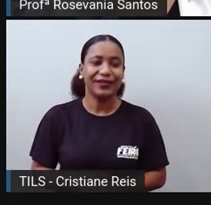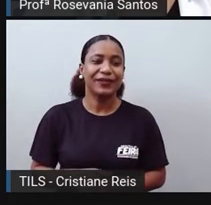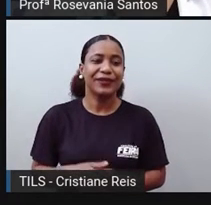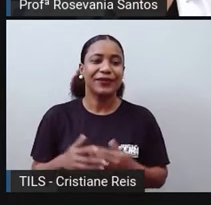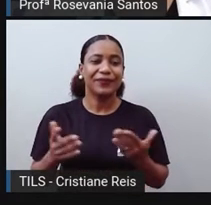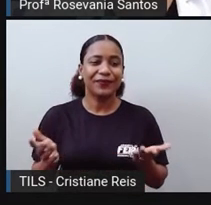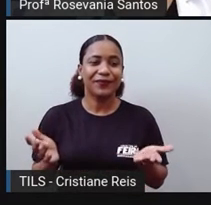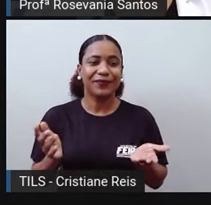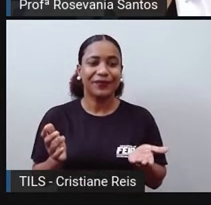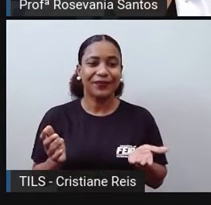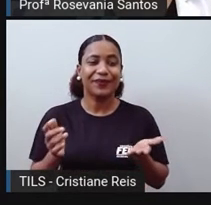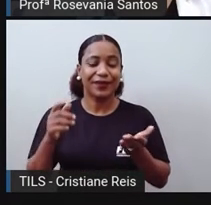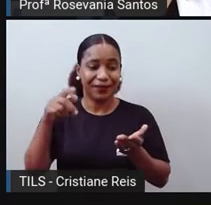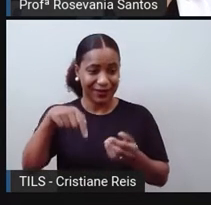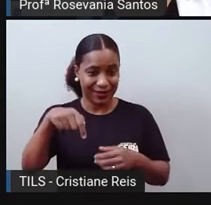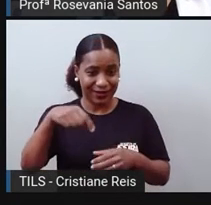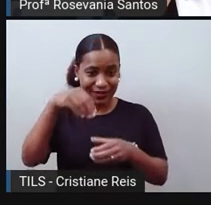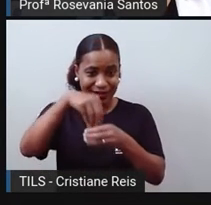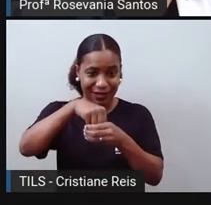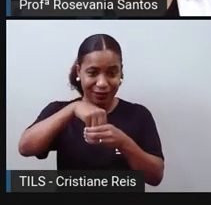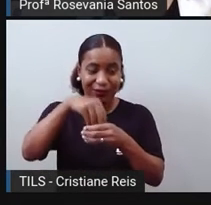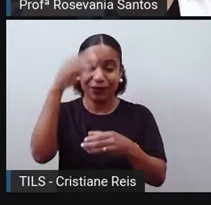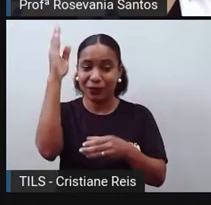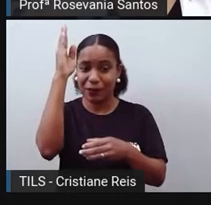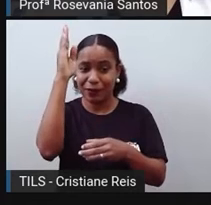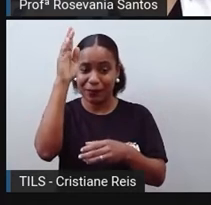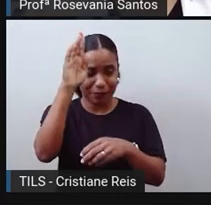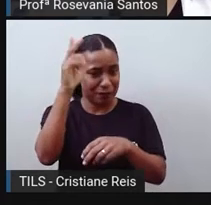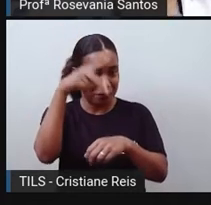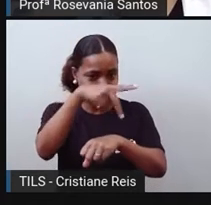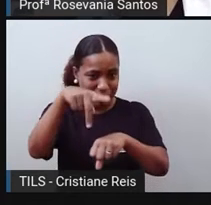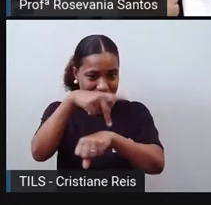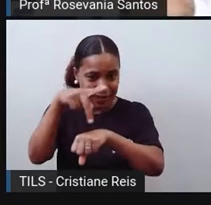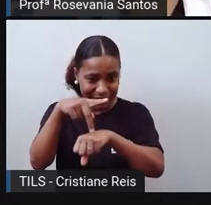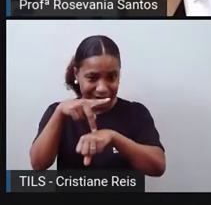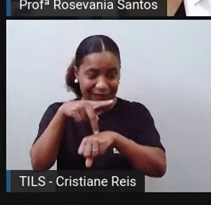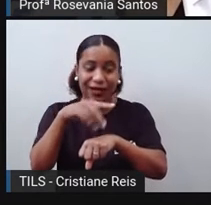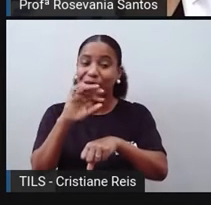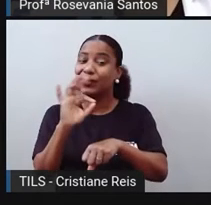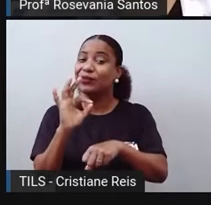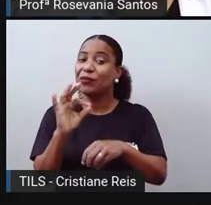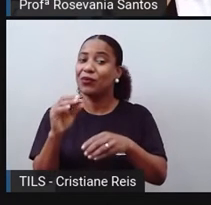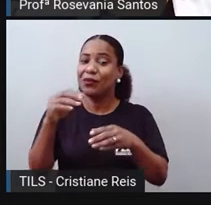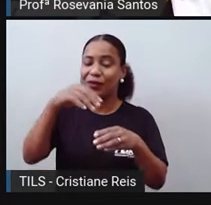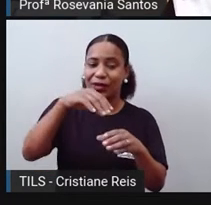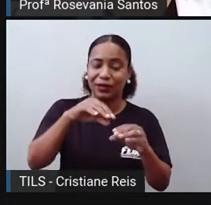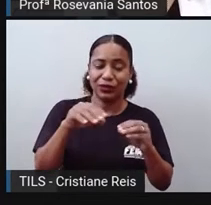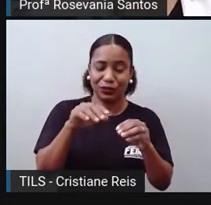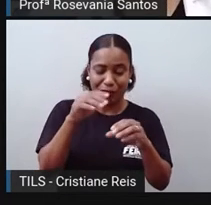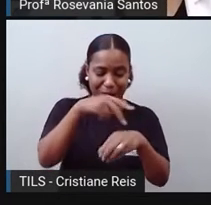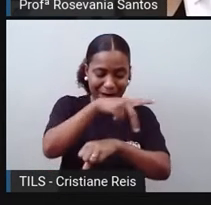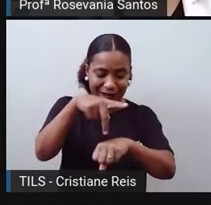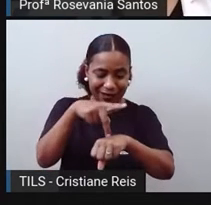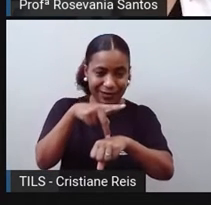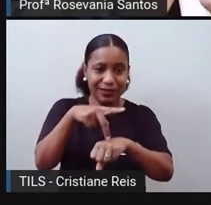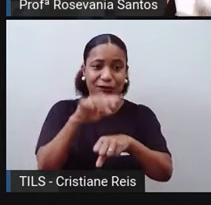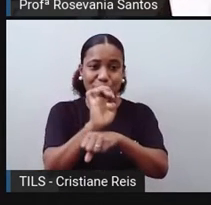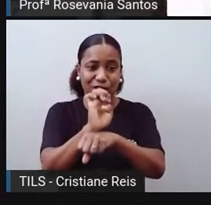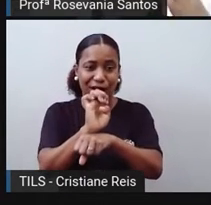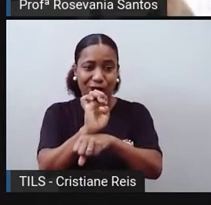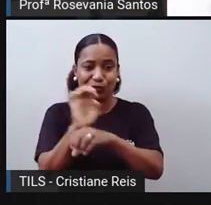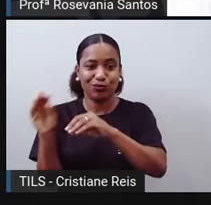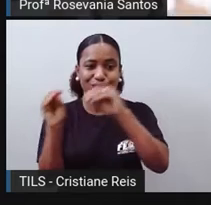ocorre dentro do próprio país, a gente chama de processo migratório interno. E de um país para o outro,